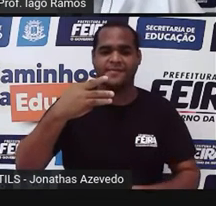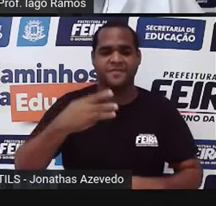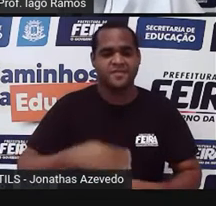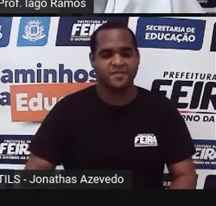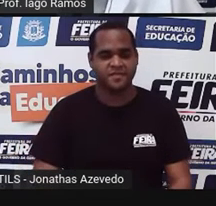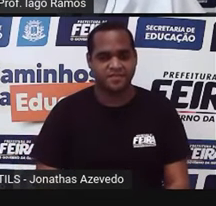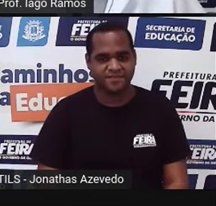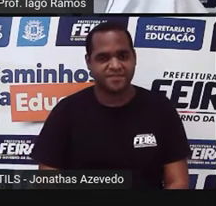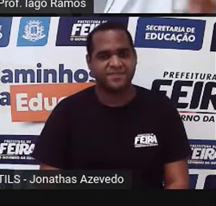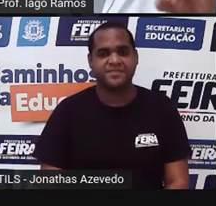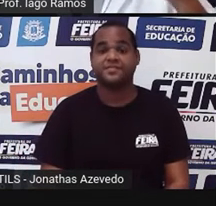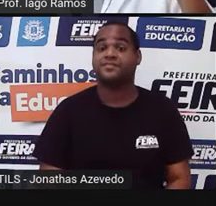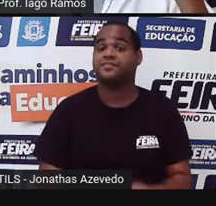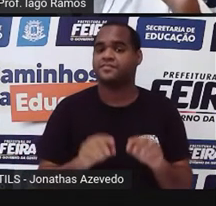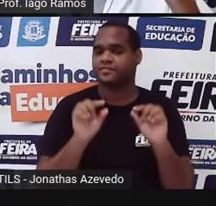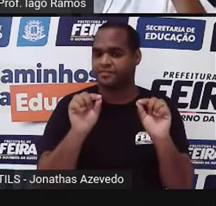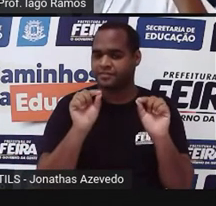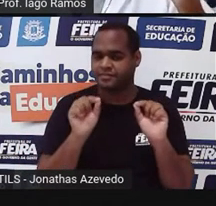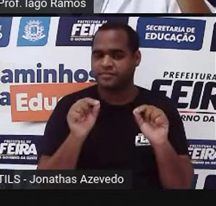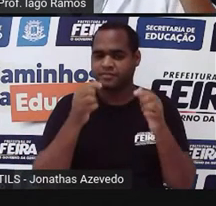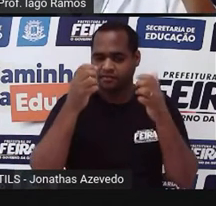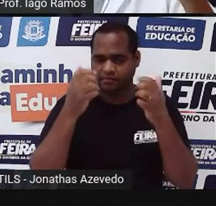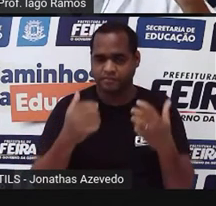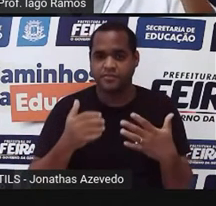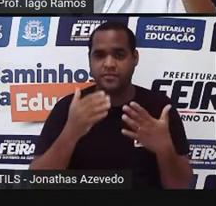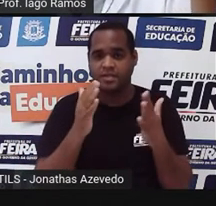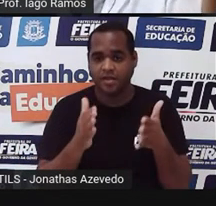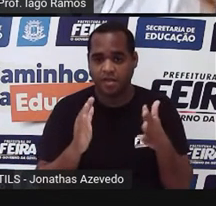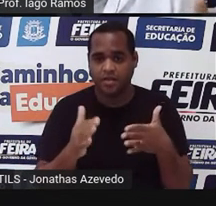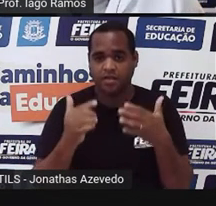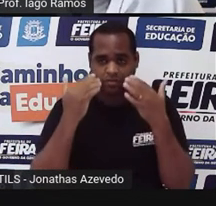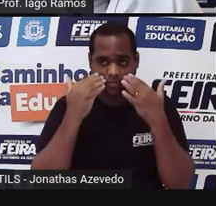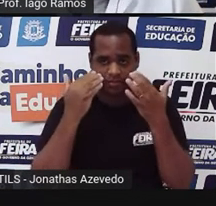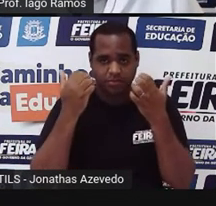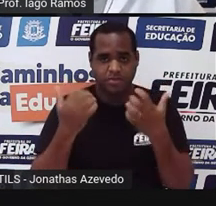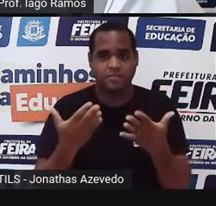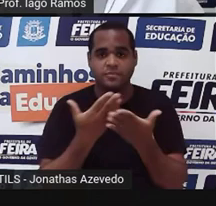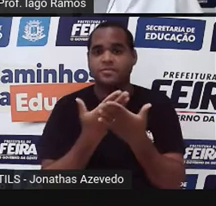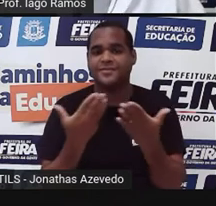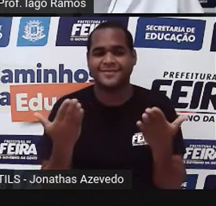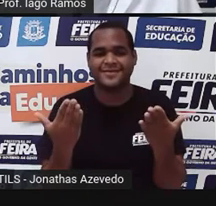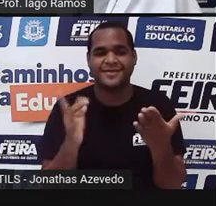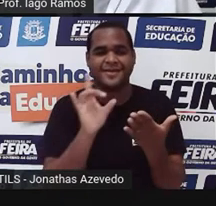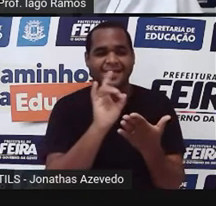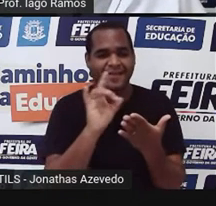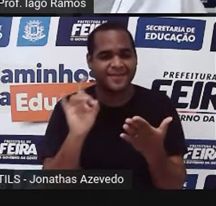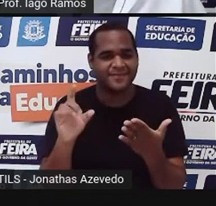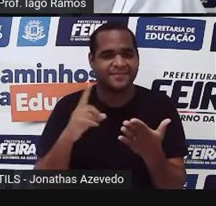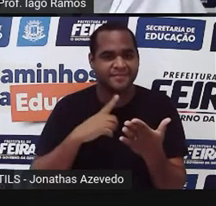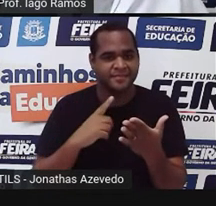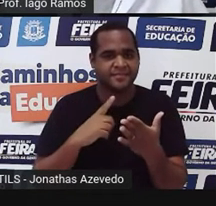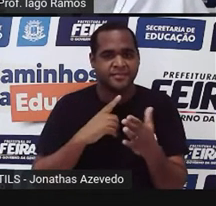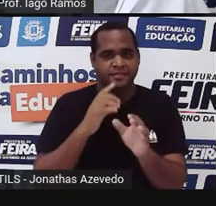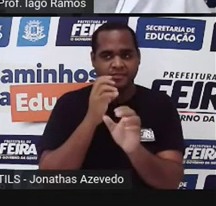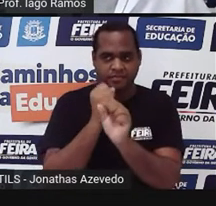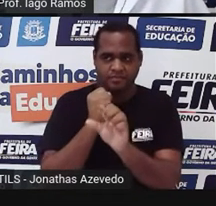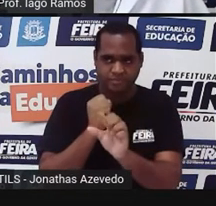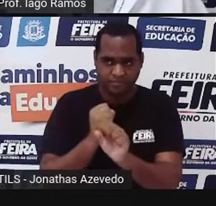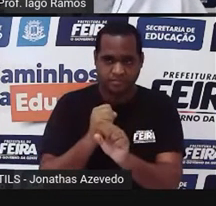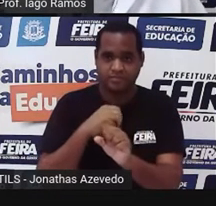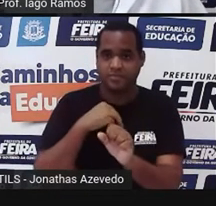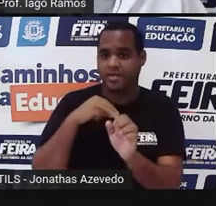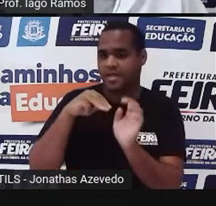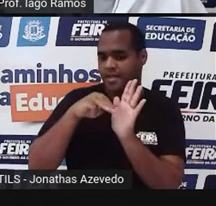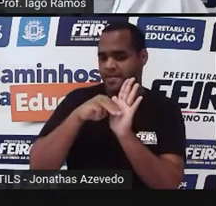unidade. Então, o que é que eu já estou querendo mostrar para você? Que para fazer esse cálculo da média